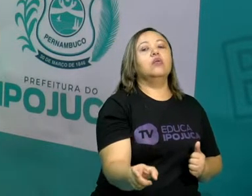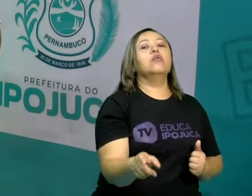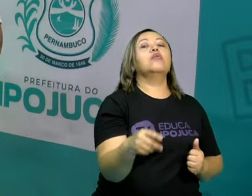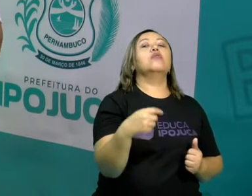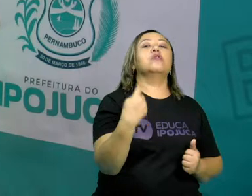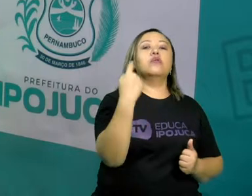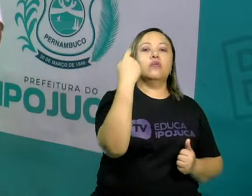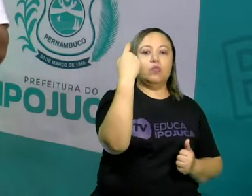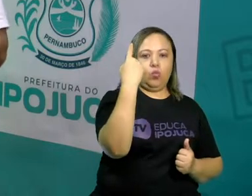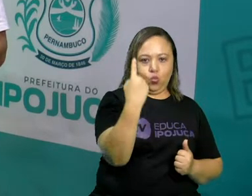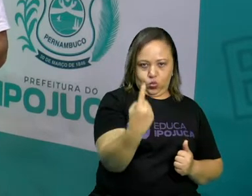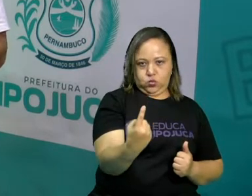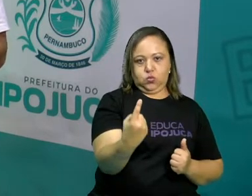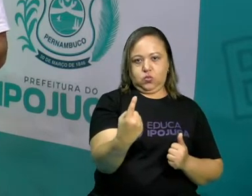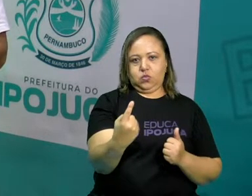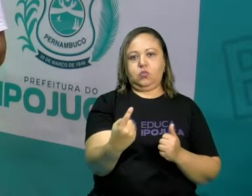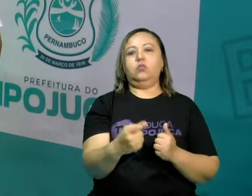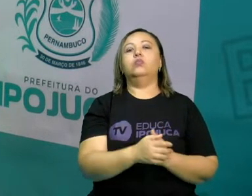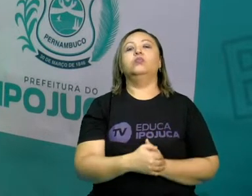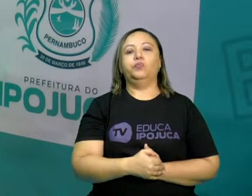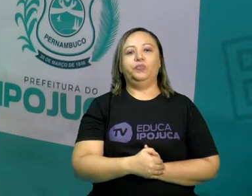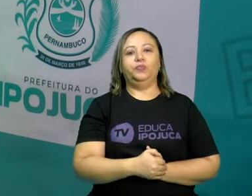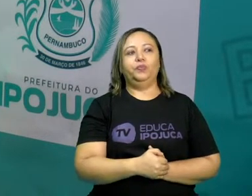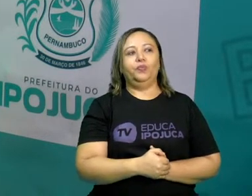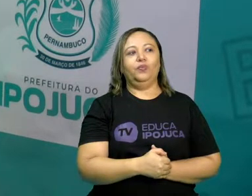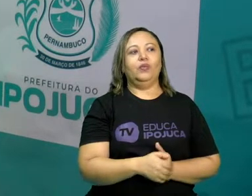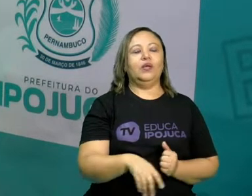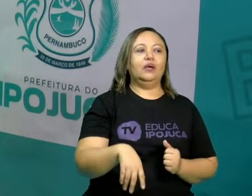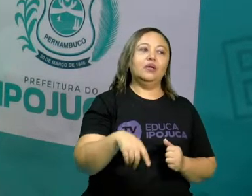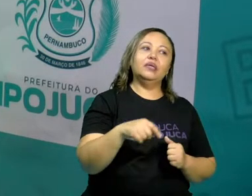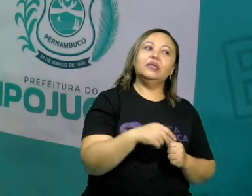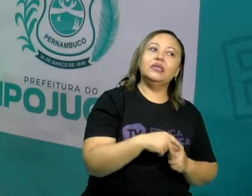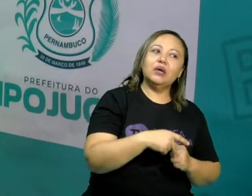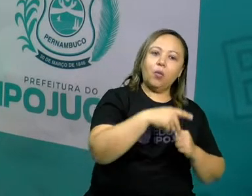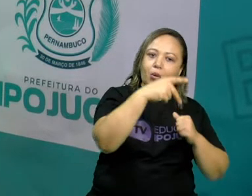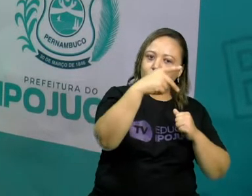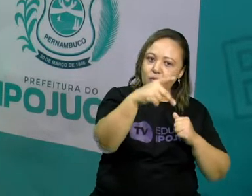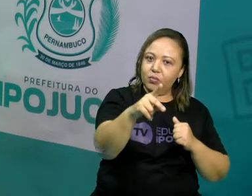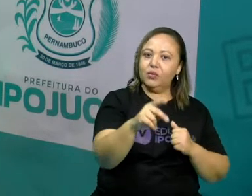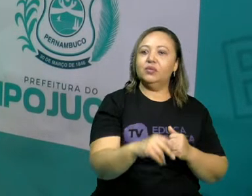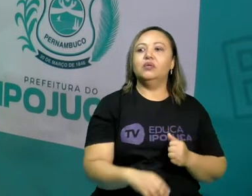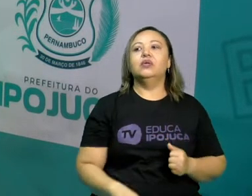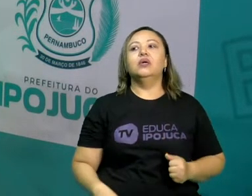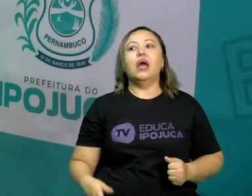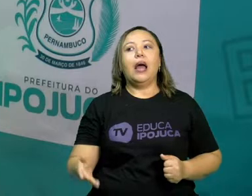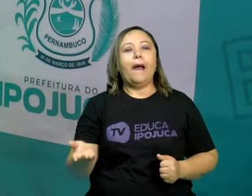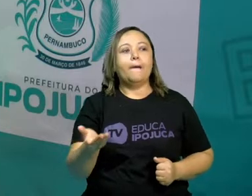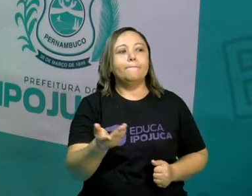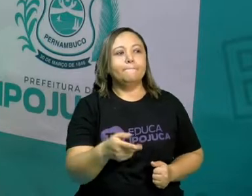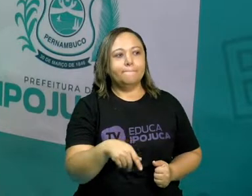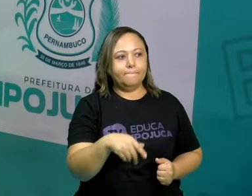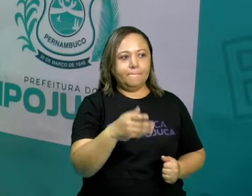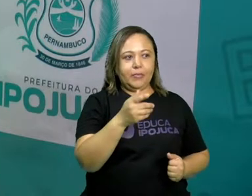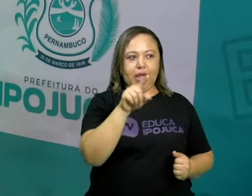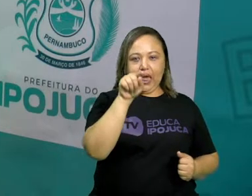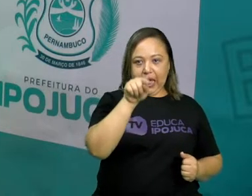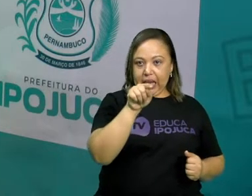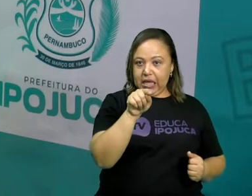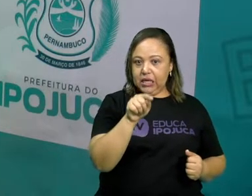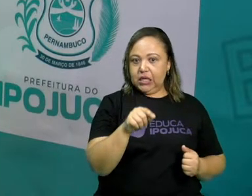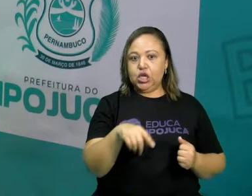é o pis lá onde eu vou deixar ele. Aí ele vem dizendo que é um dos melhores amigos. Então, ele aí,